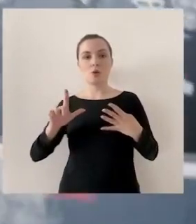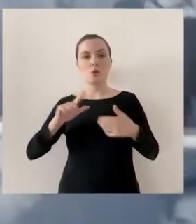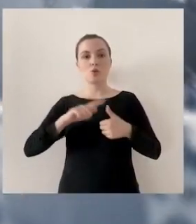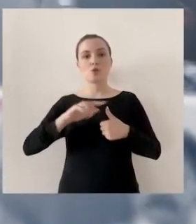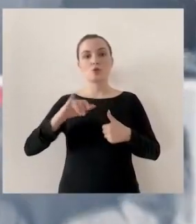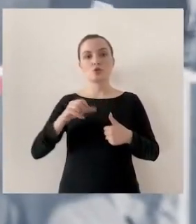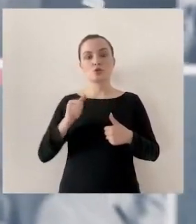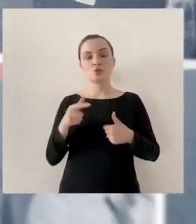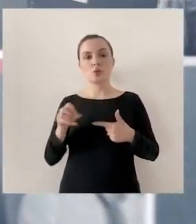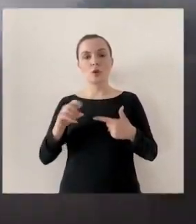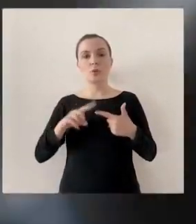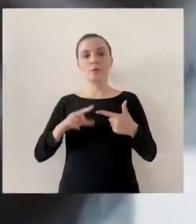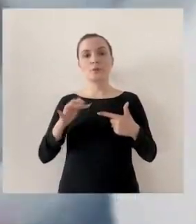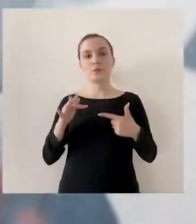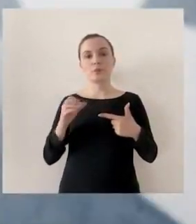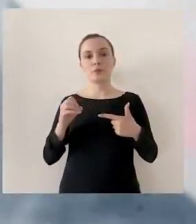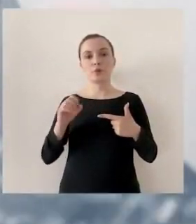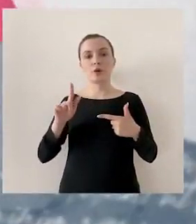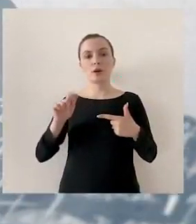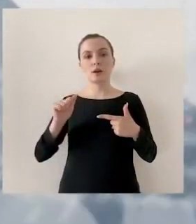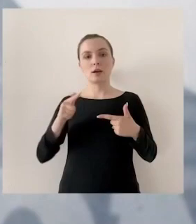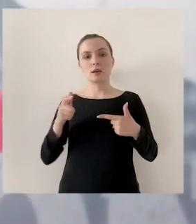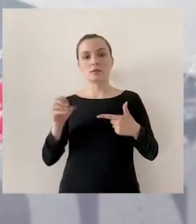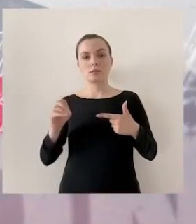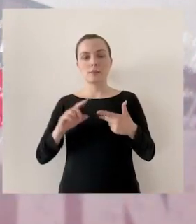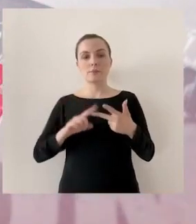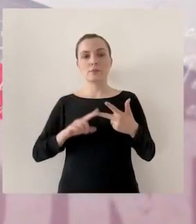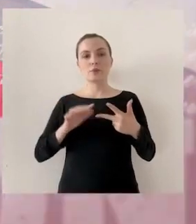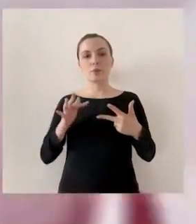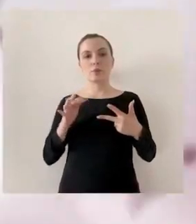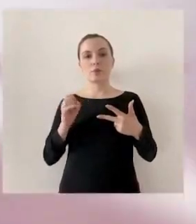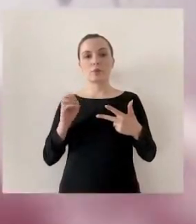Raul Ponte, Fogaça,